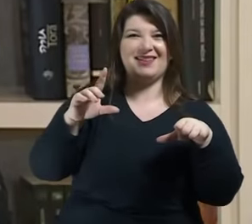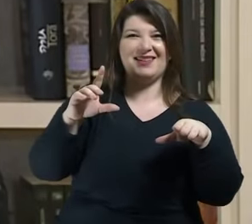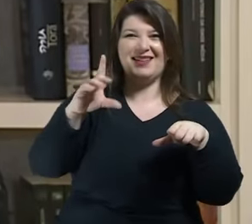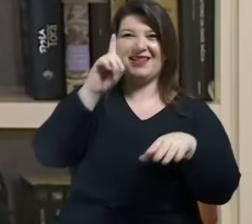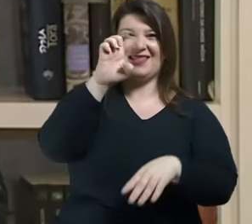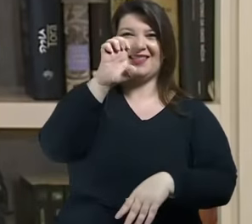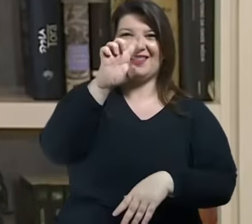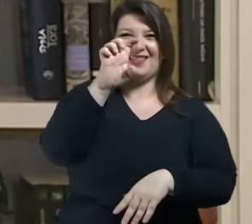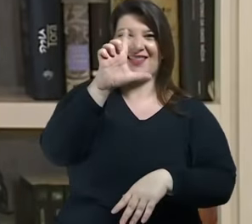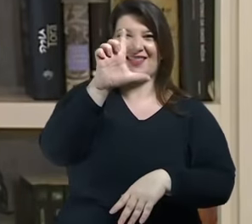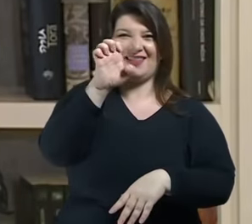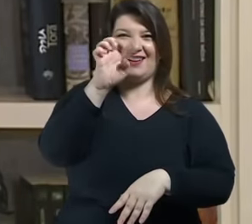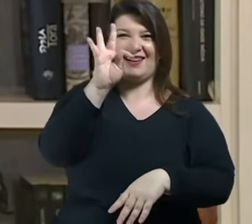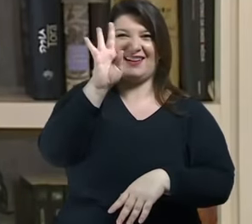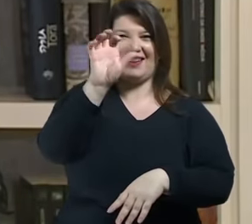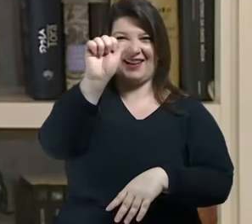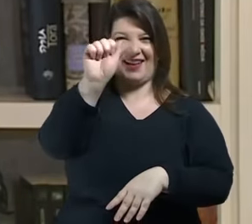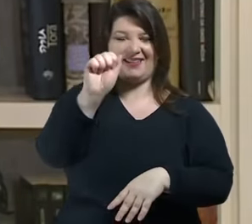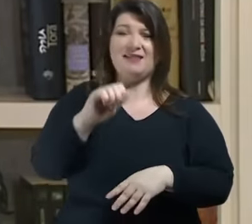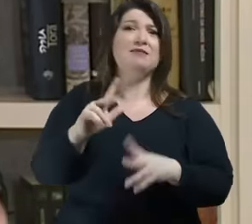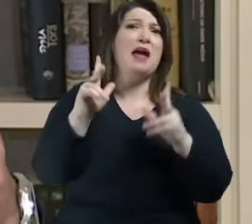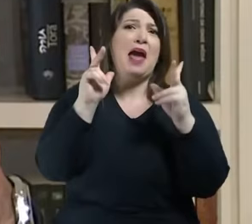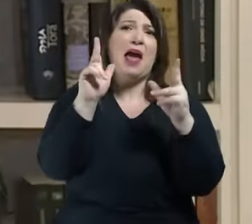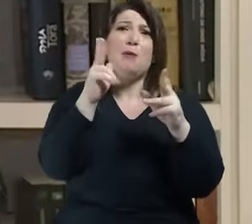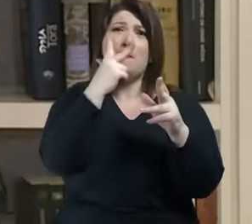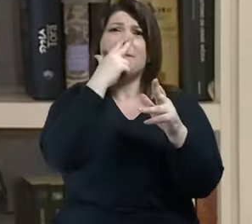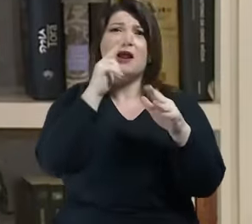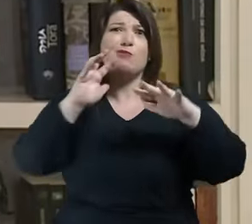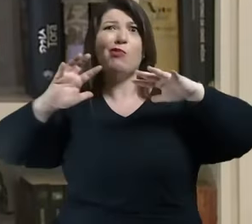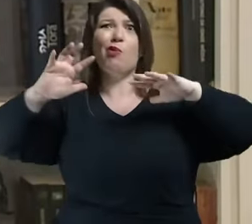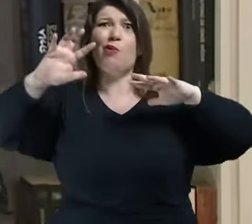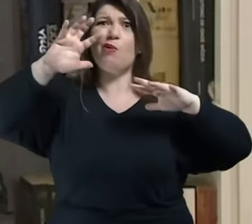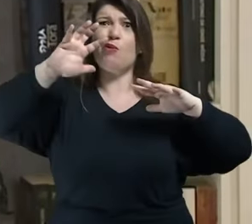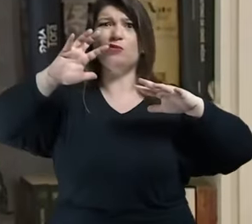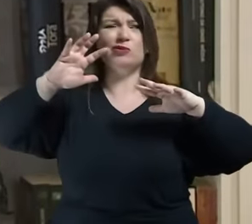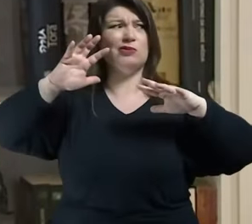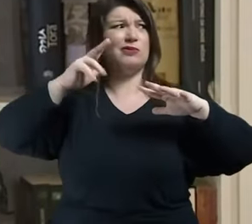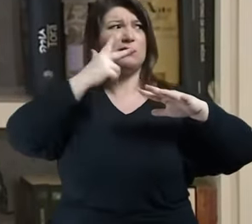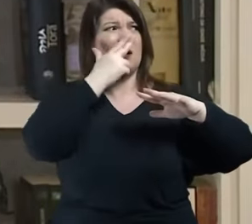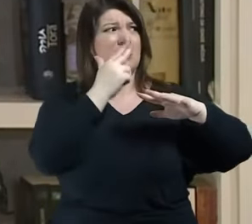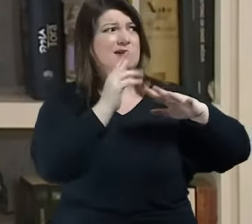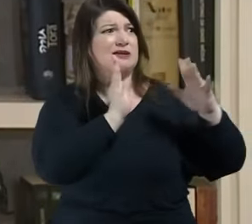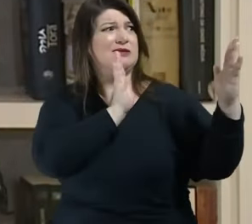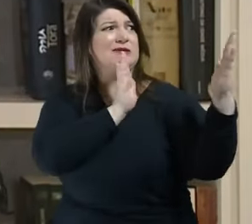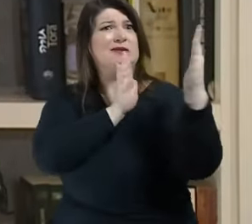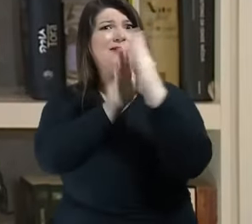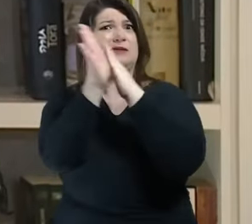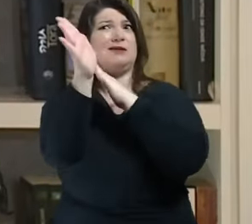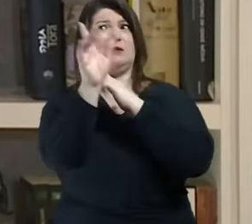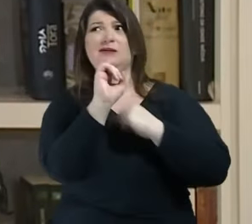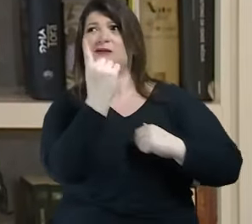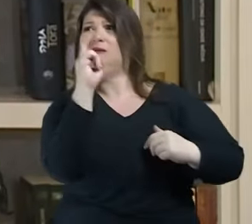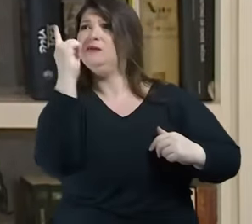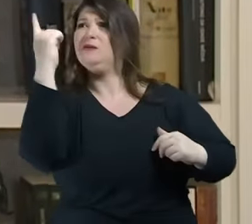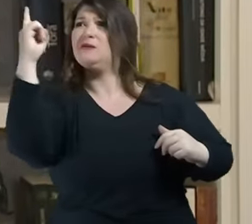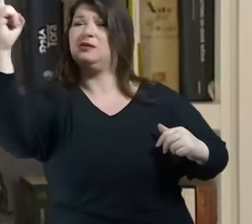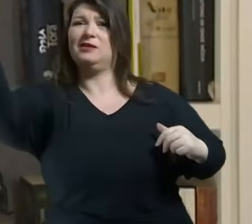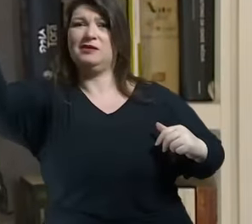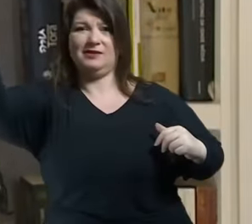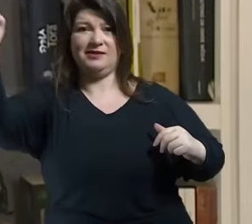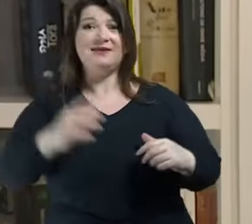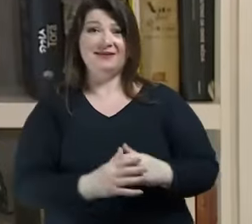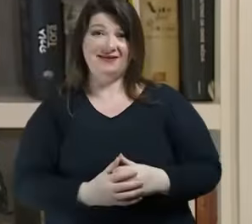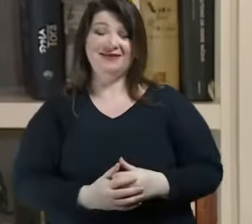mas entra em outro tipo de era glacial aquela em que eu apago ou deleto nas minhas redes essas